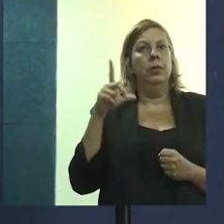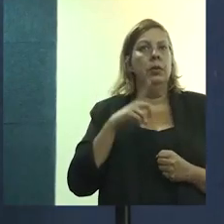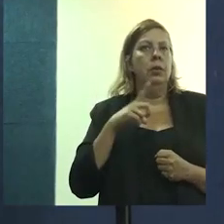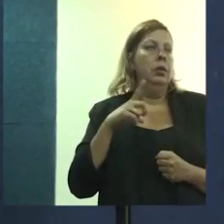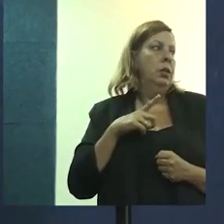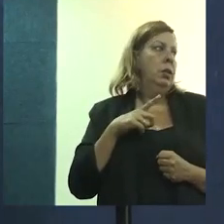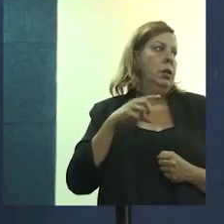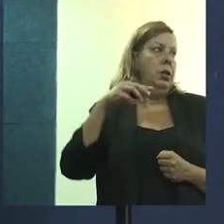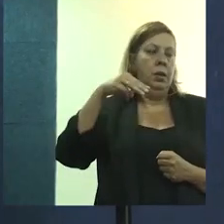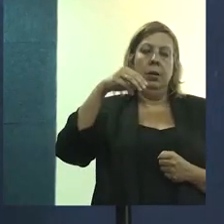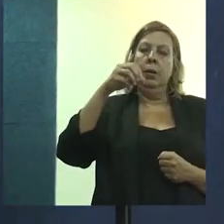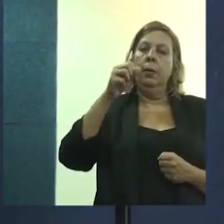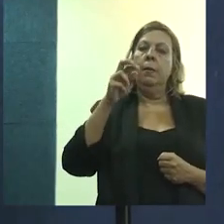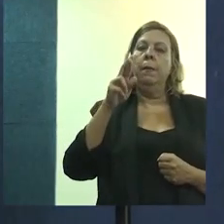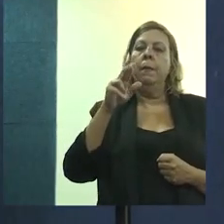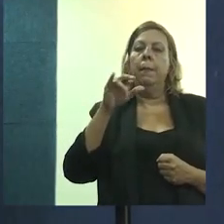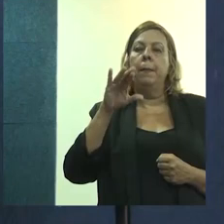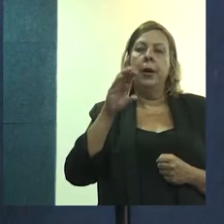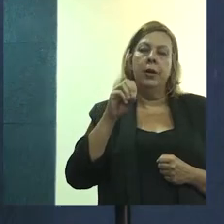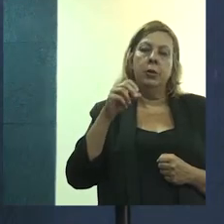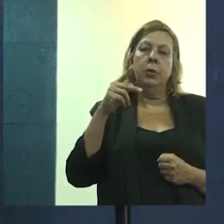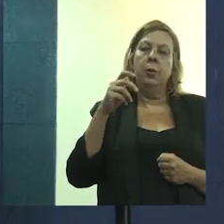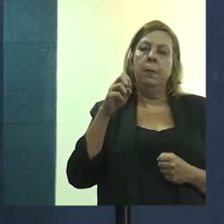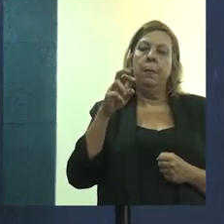professor Márcio Pereira.